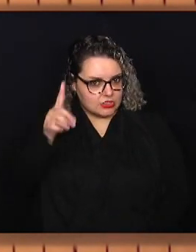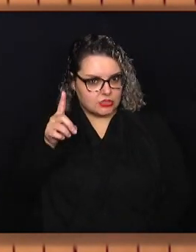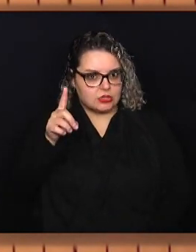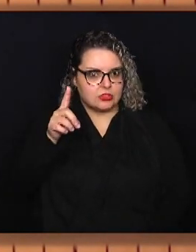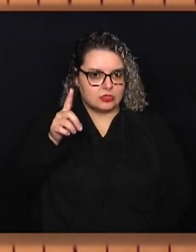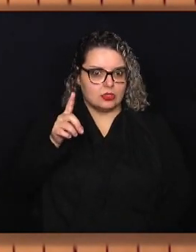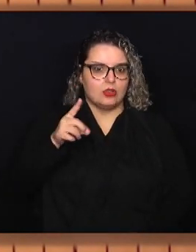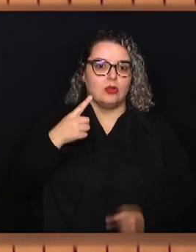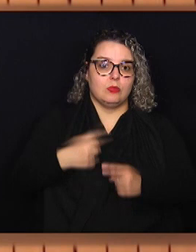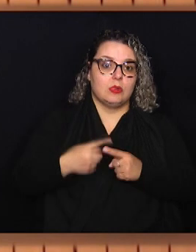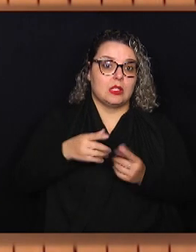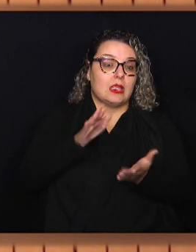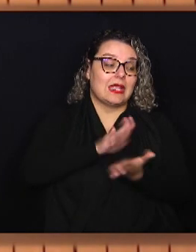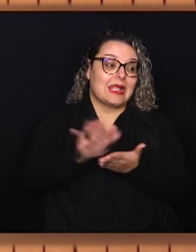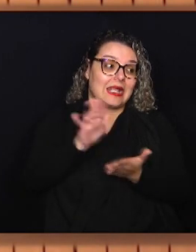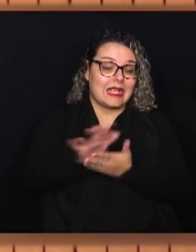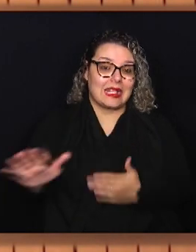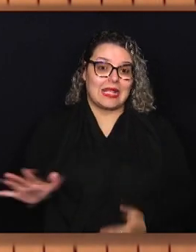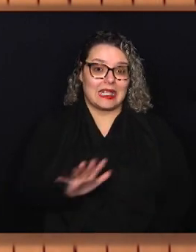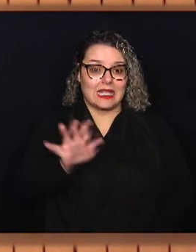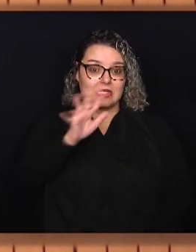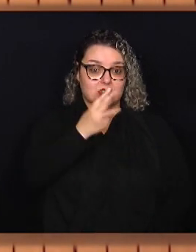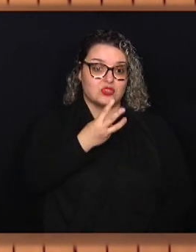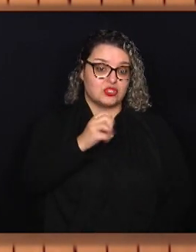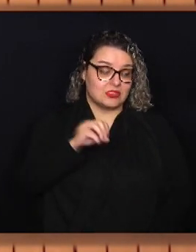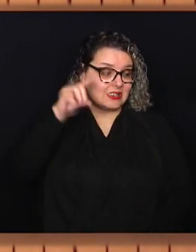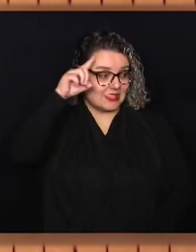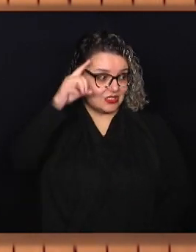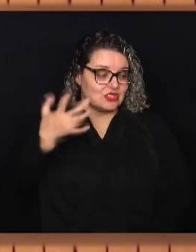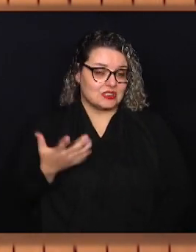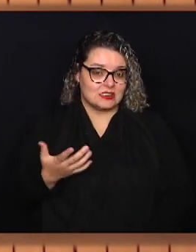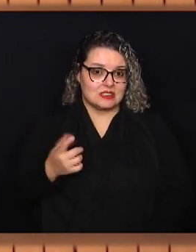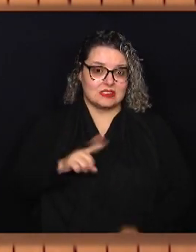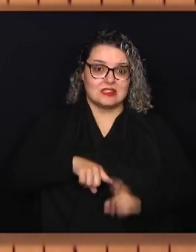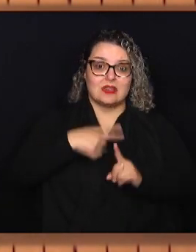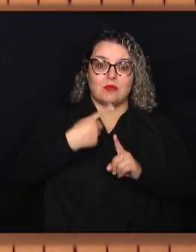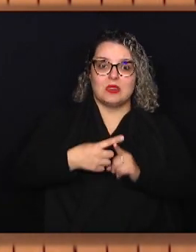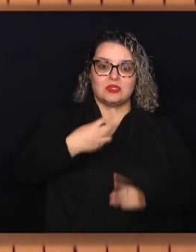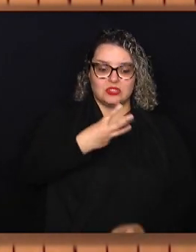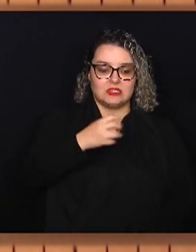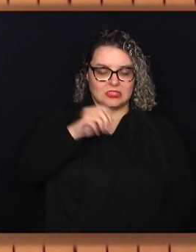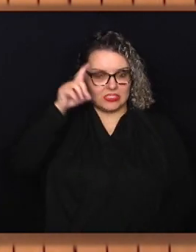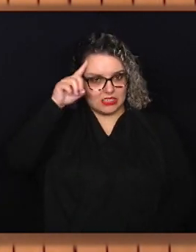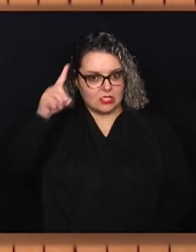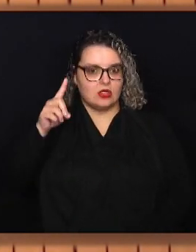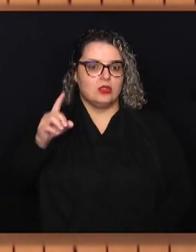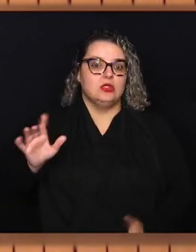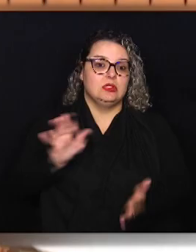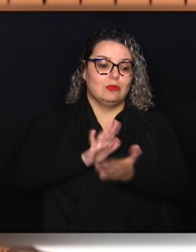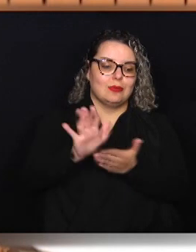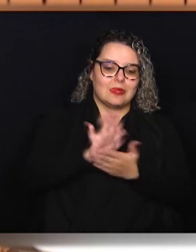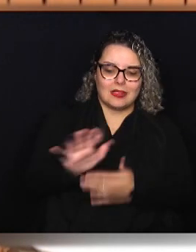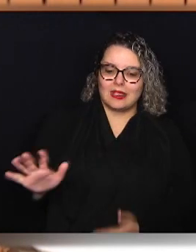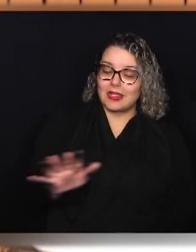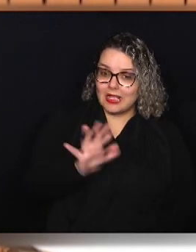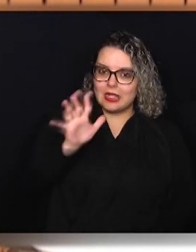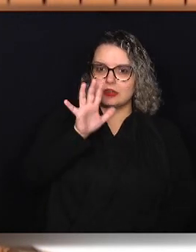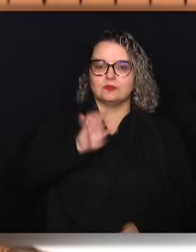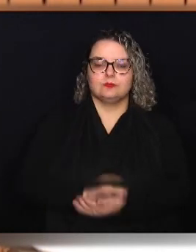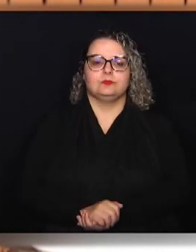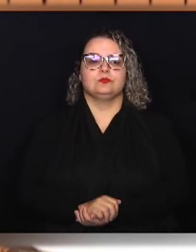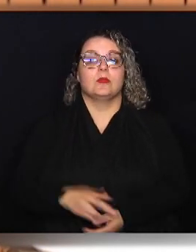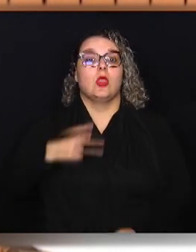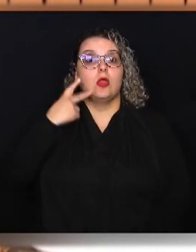alto custo de 30 dias ali, esse aumento de 30 dias, ele realmente aumenta muito o custo. Carlinhos